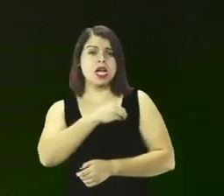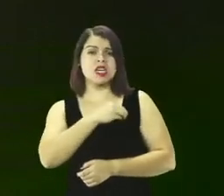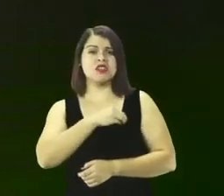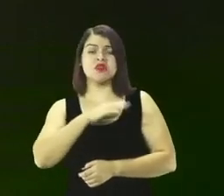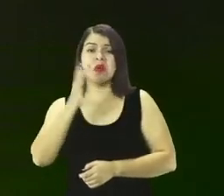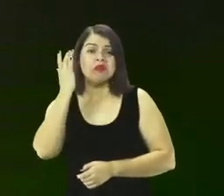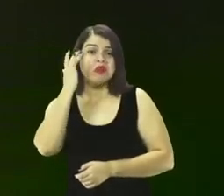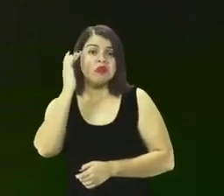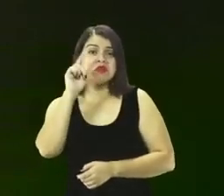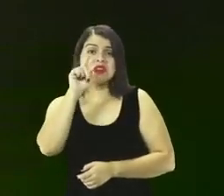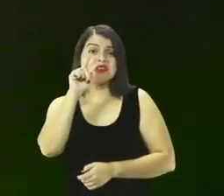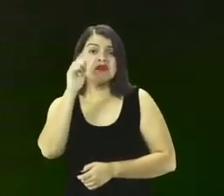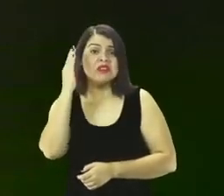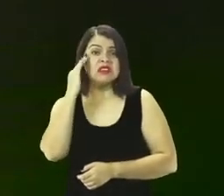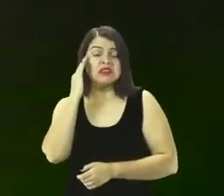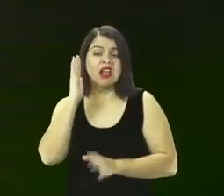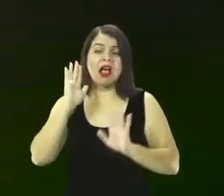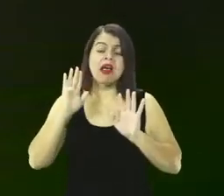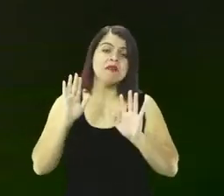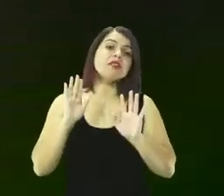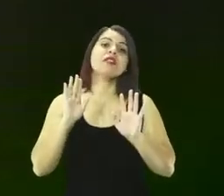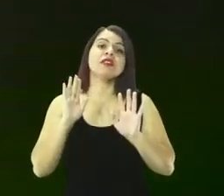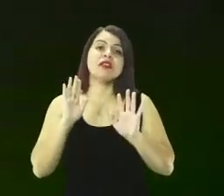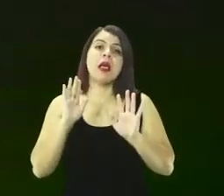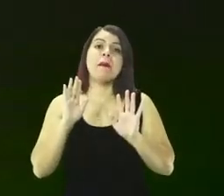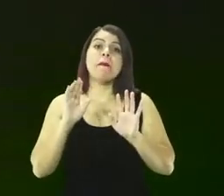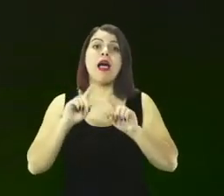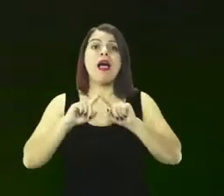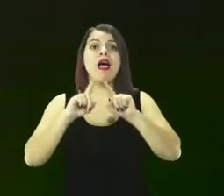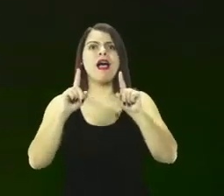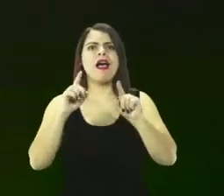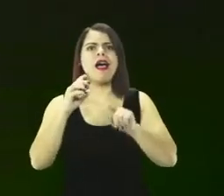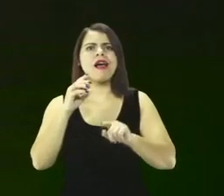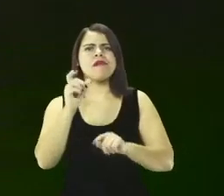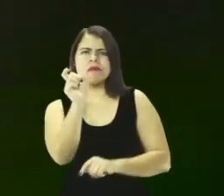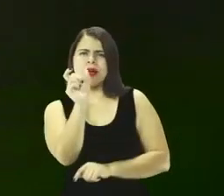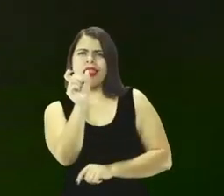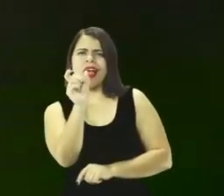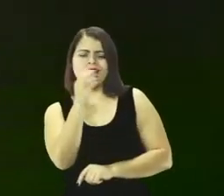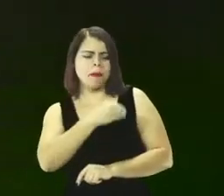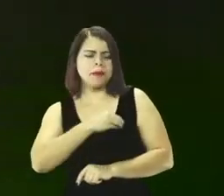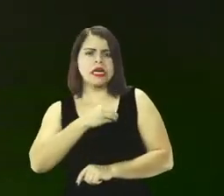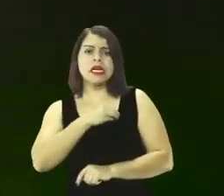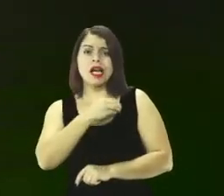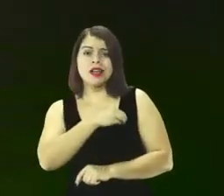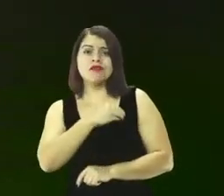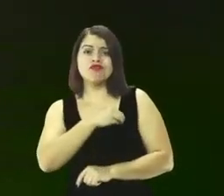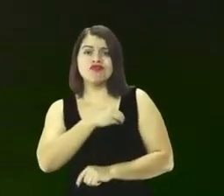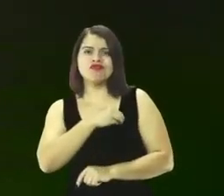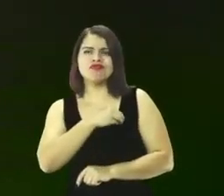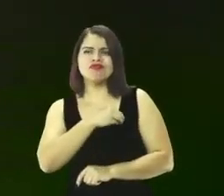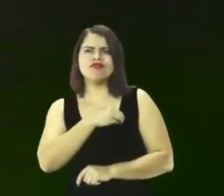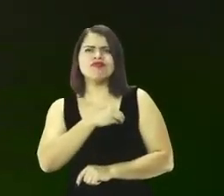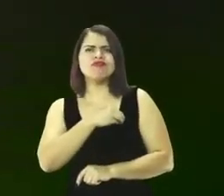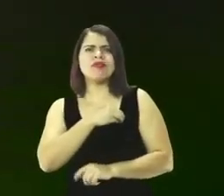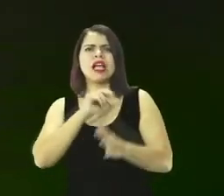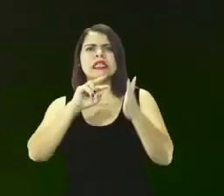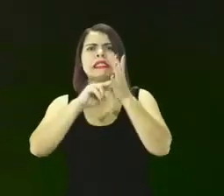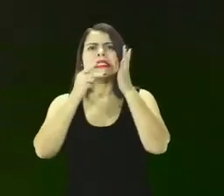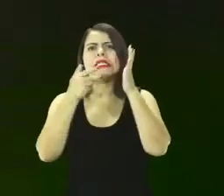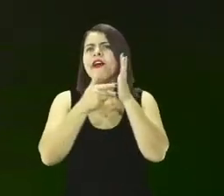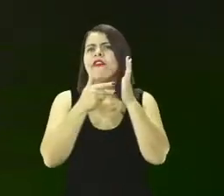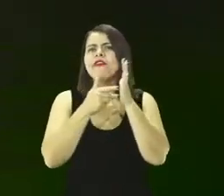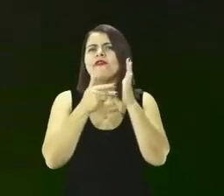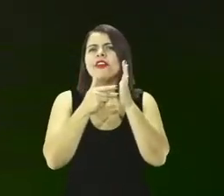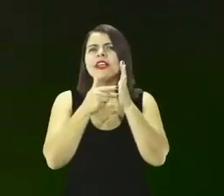informação nova. A palavra pecado, lá no hebraico, ela tem exatamente o sentido de errar o